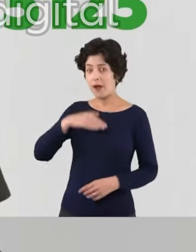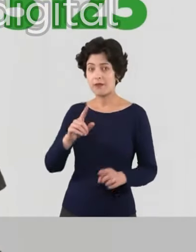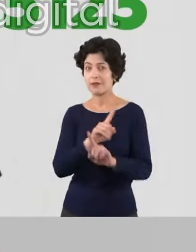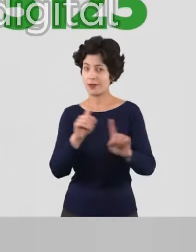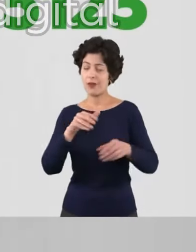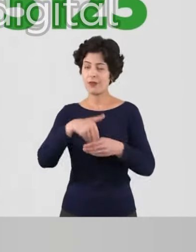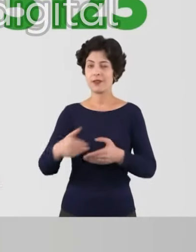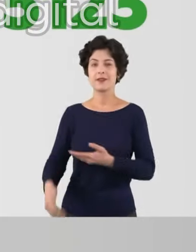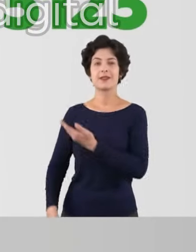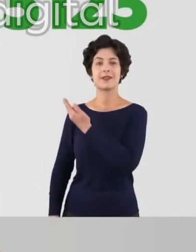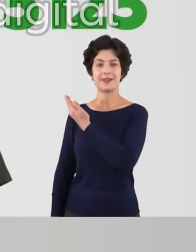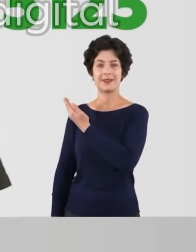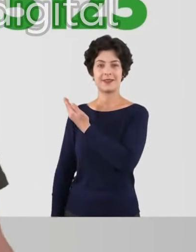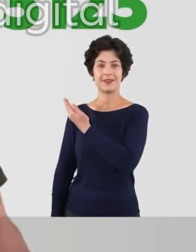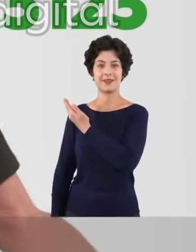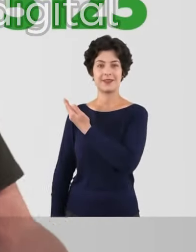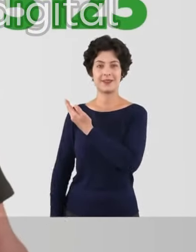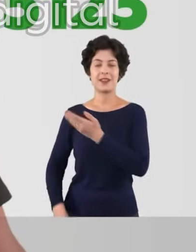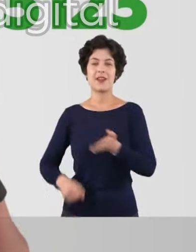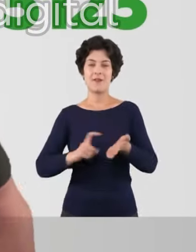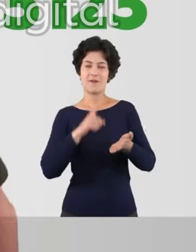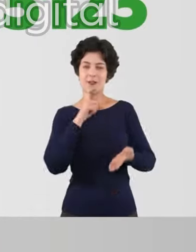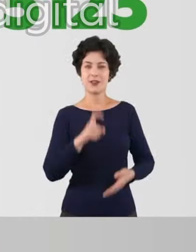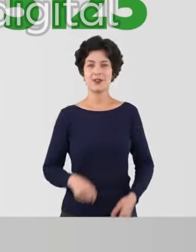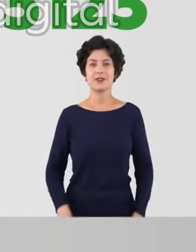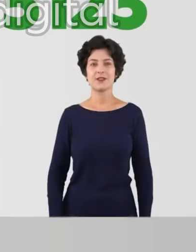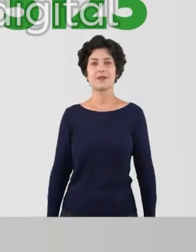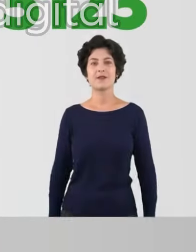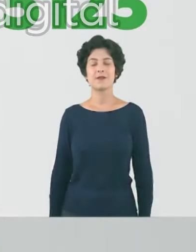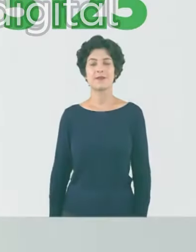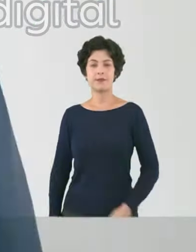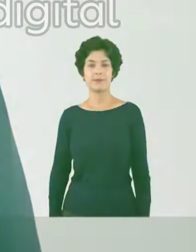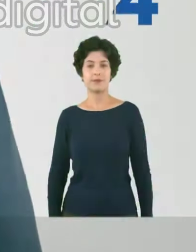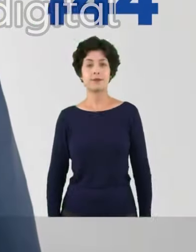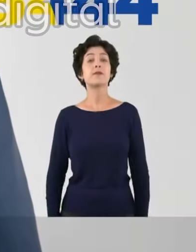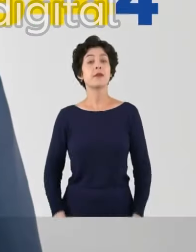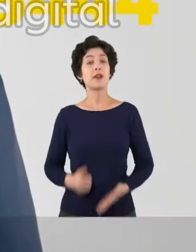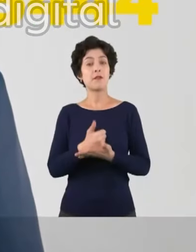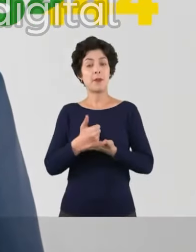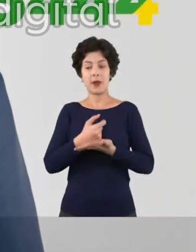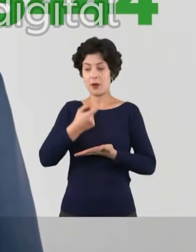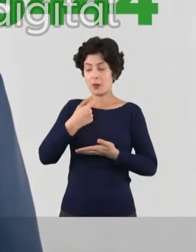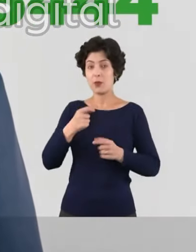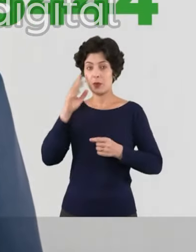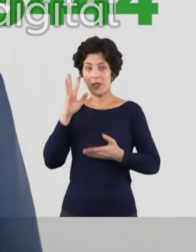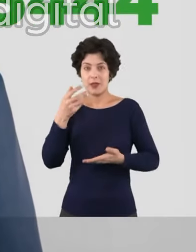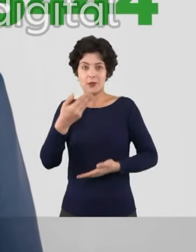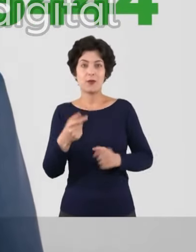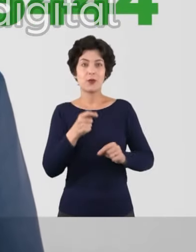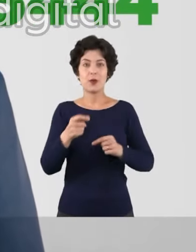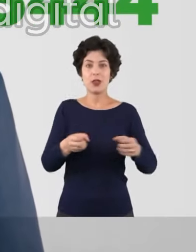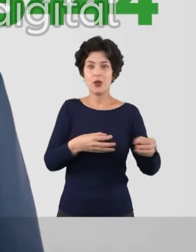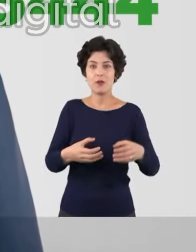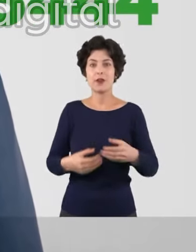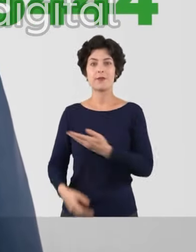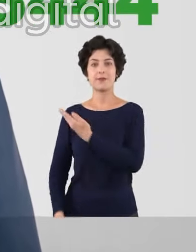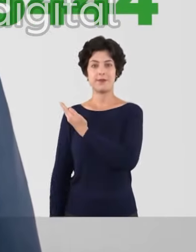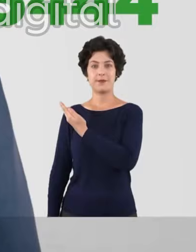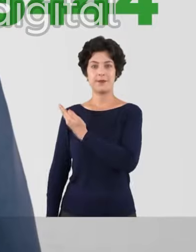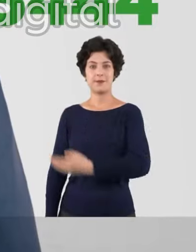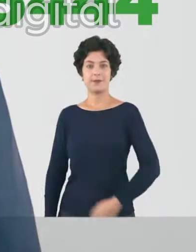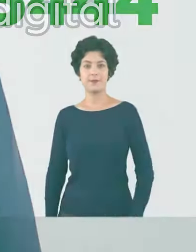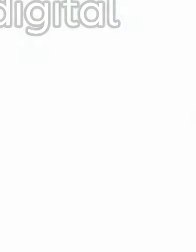sou mal não. André Vilão, 25-23, aperta o verde. Watch da Farmácia, o remédio para inovação. 25